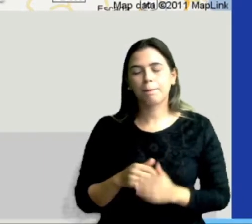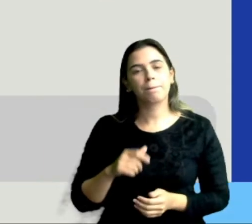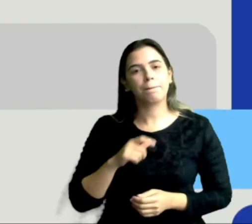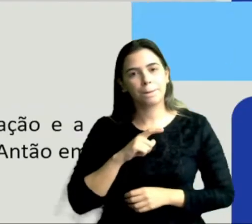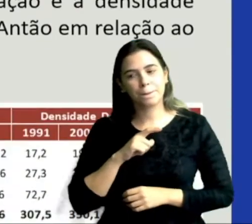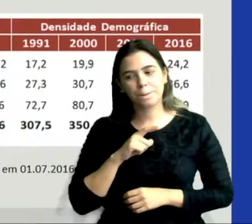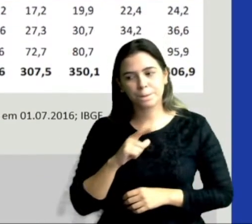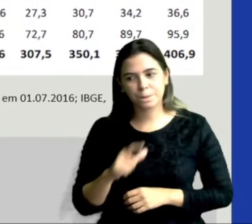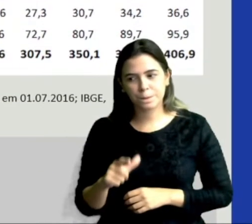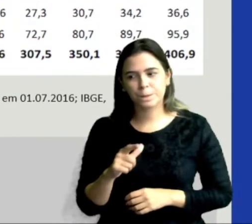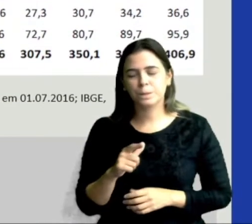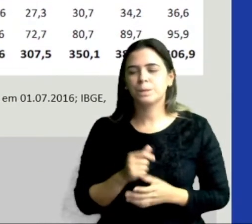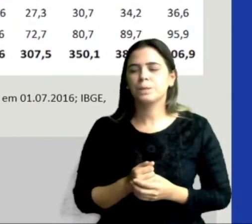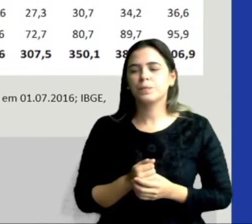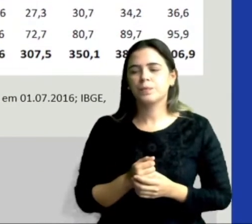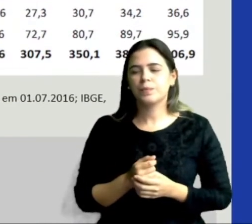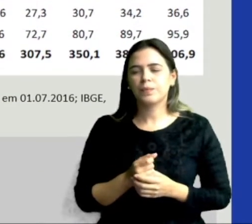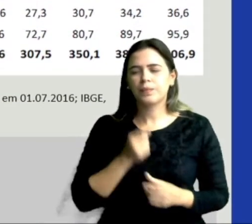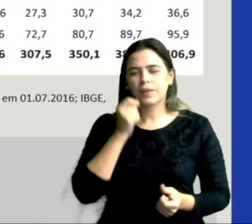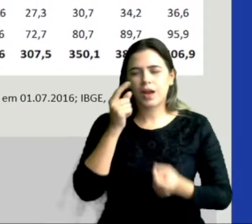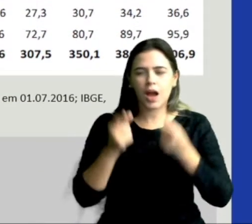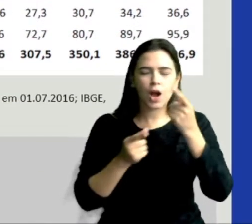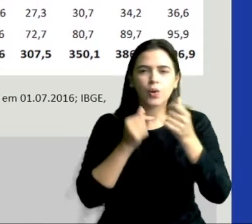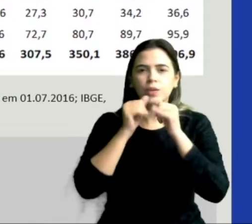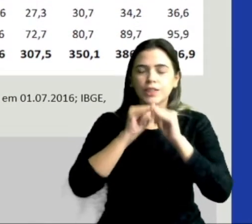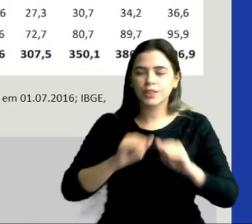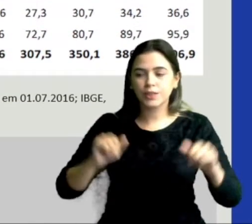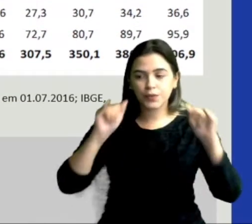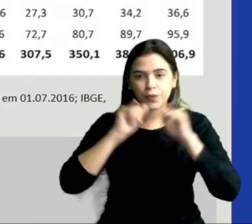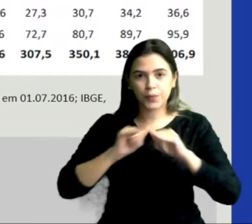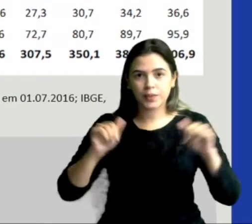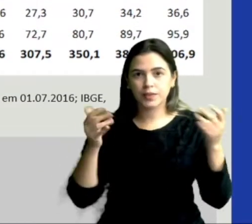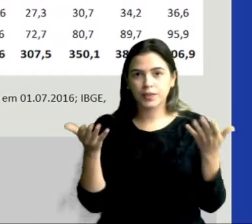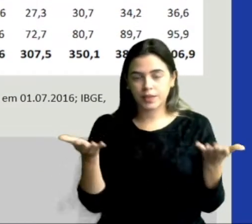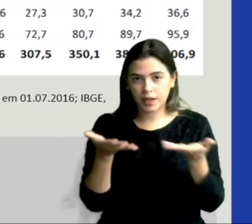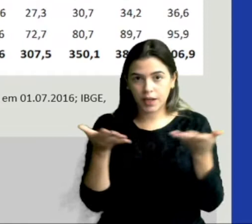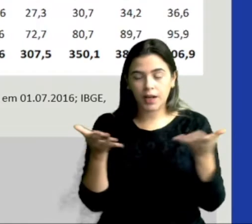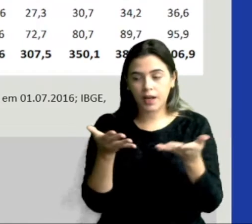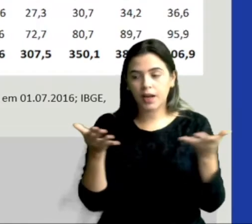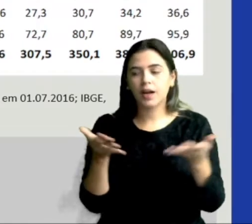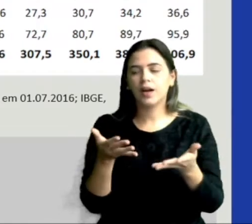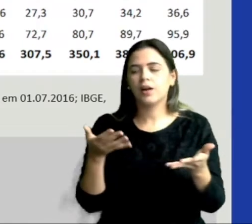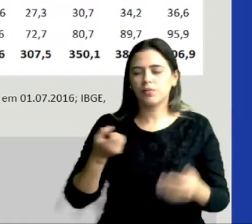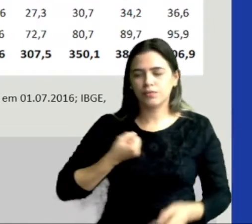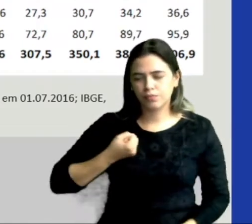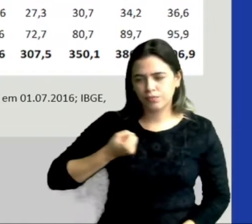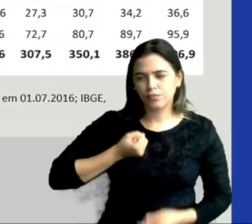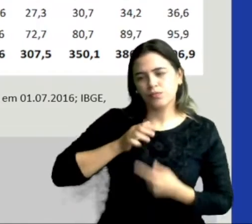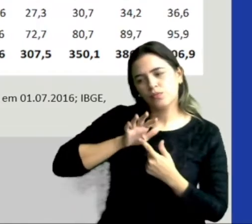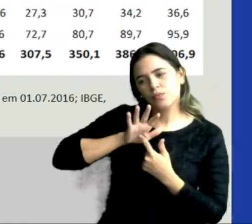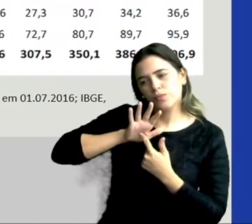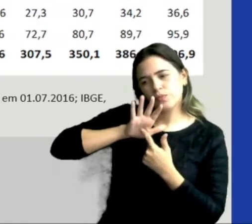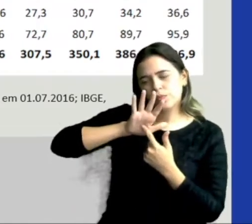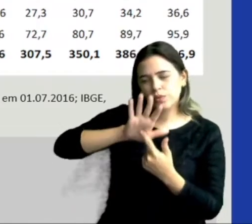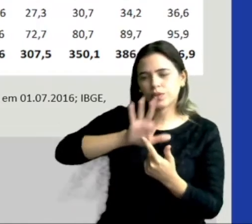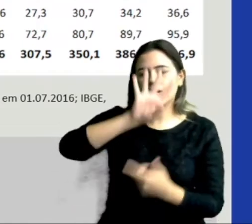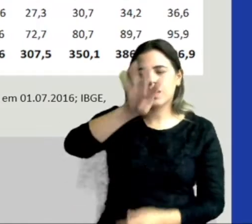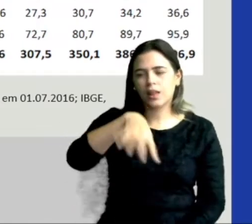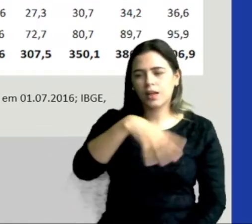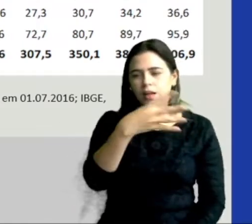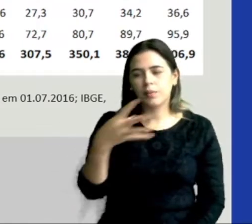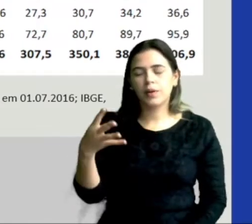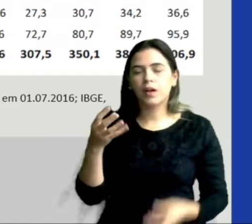temos algumas informações agora, né? Para começar, alguns dados aqui apresentados nessa tabela.